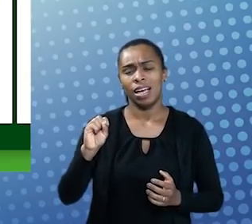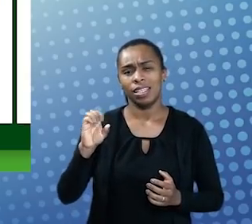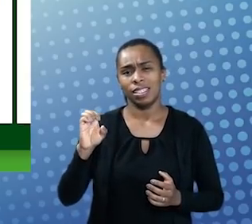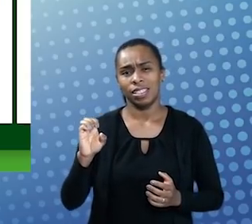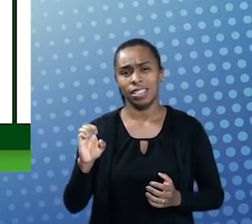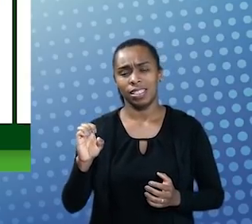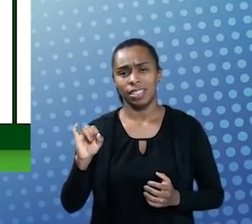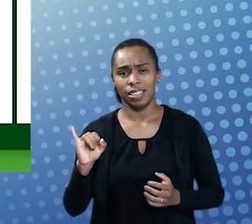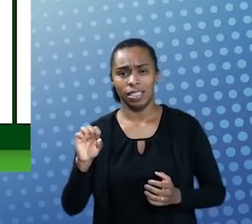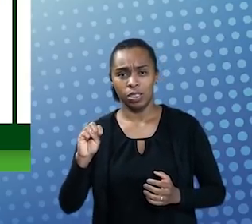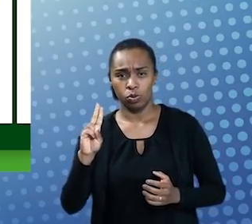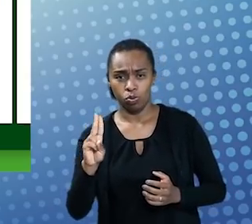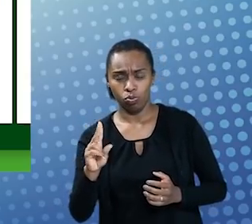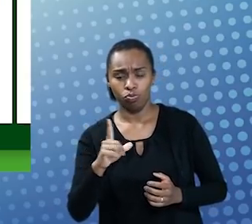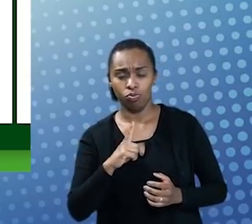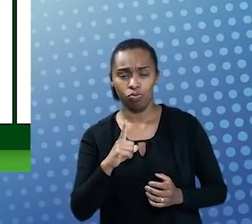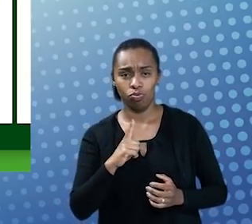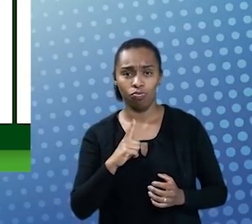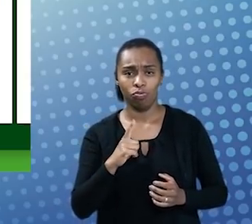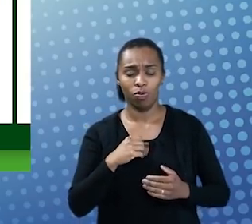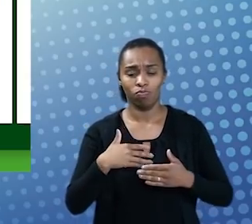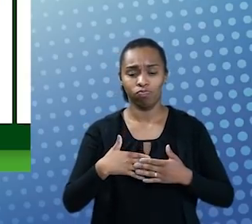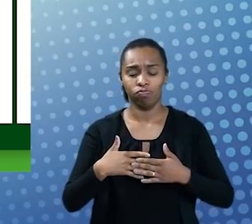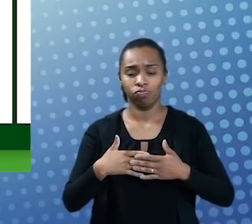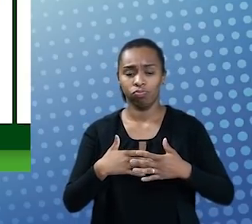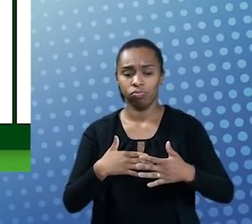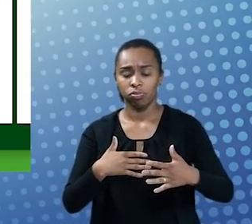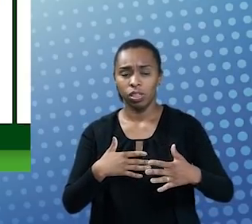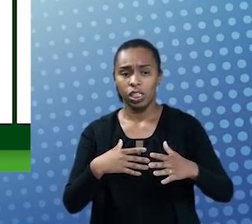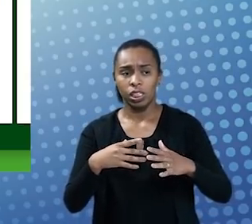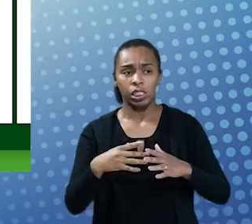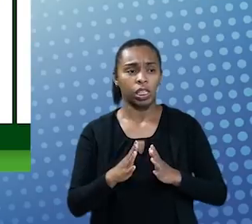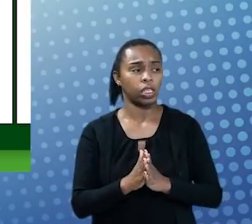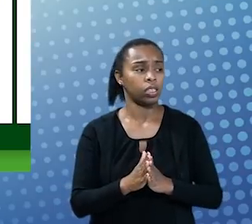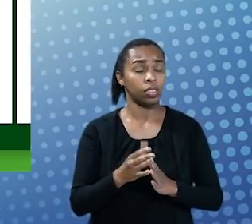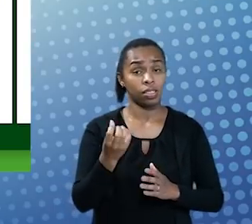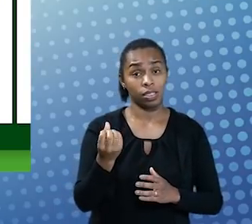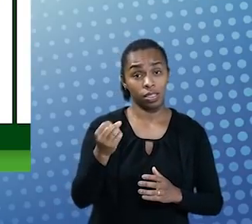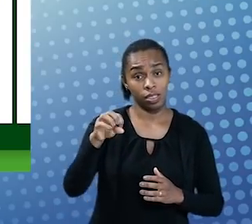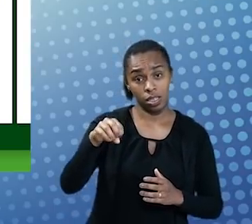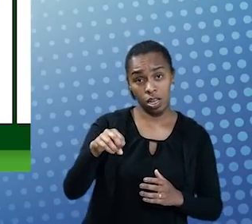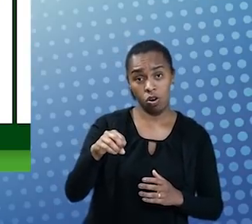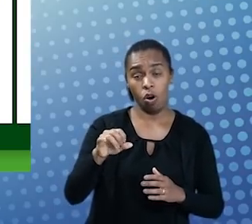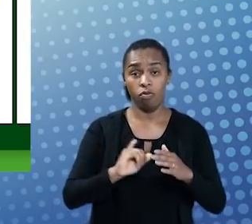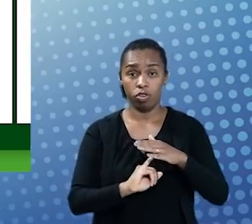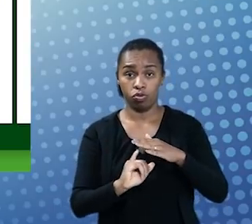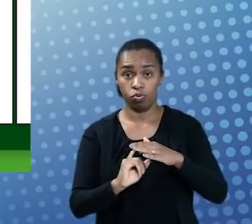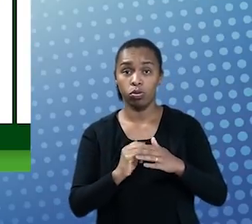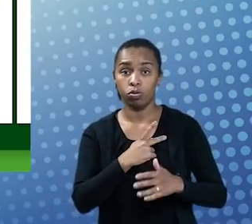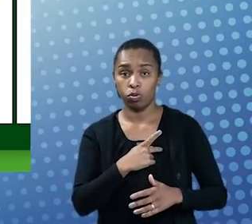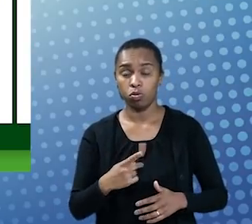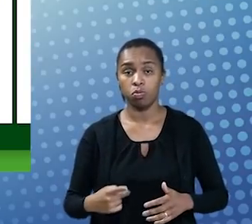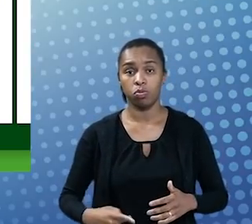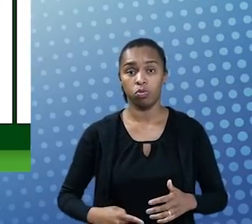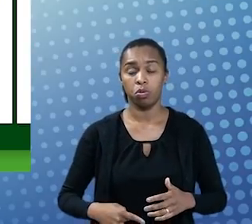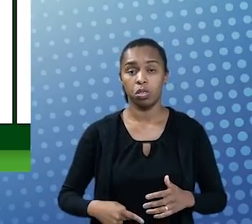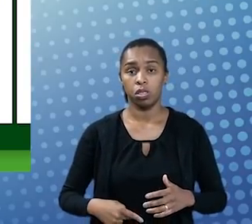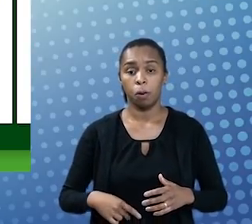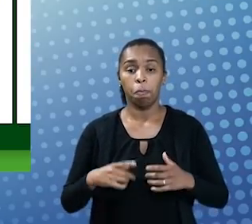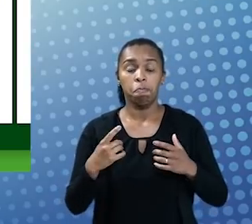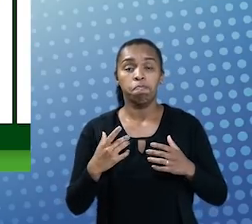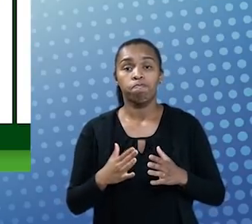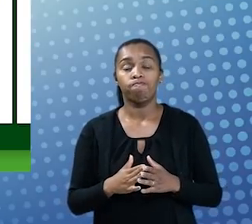temos desenvolvido um processo de diagnóstico, inicialmente, com 69 instituições públicas, onde nós